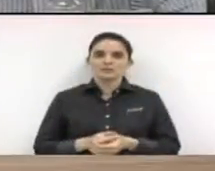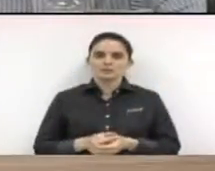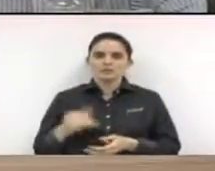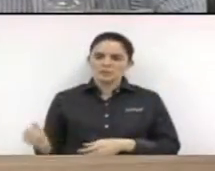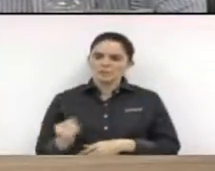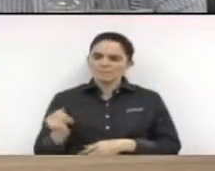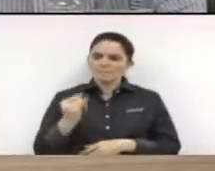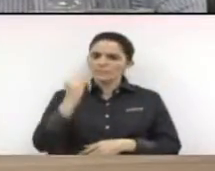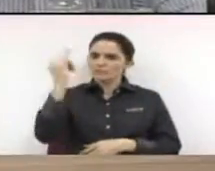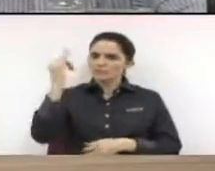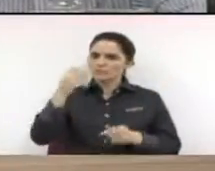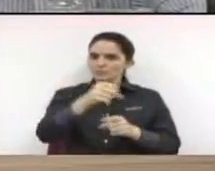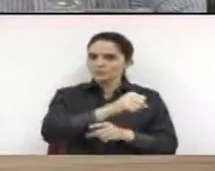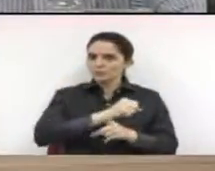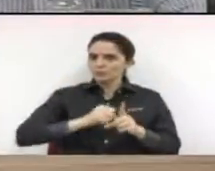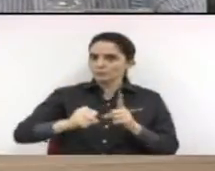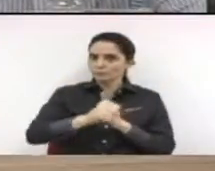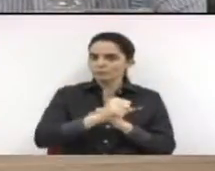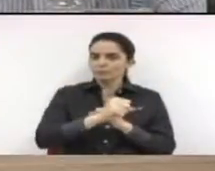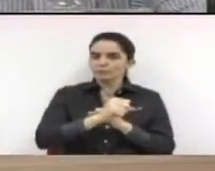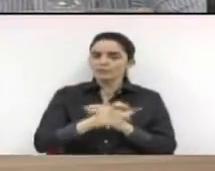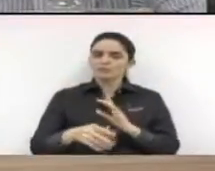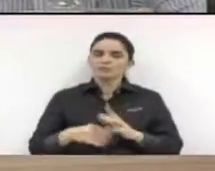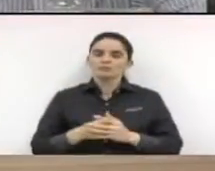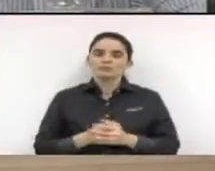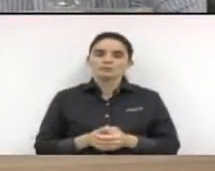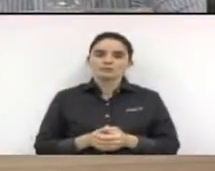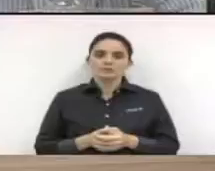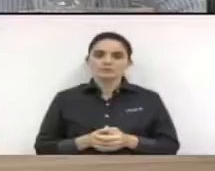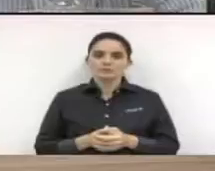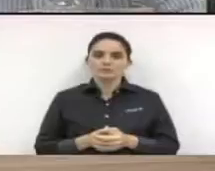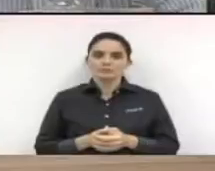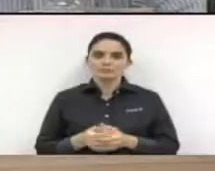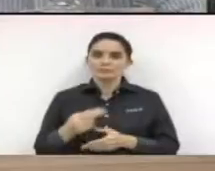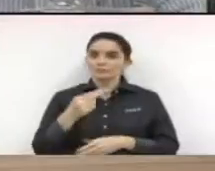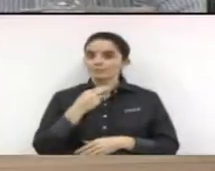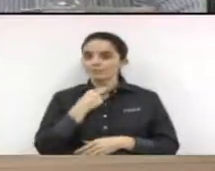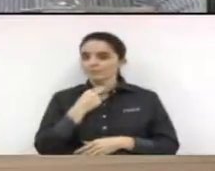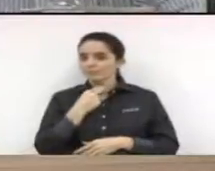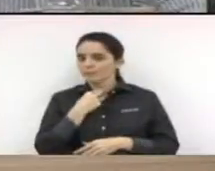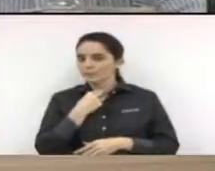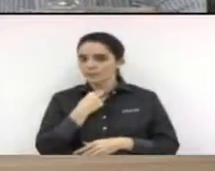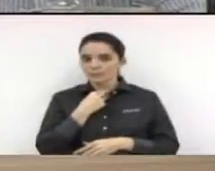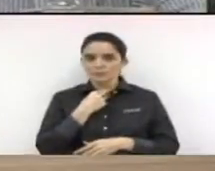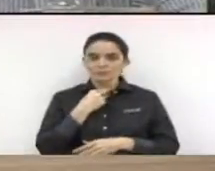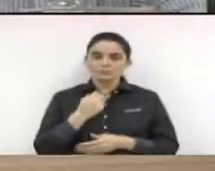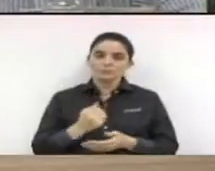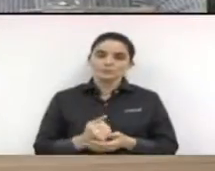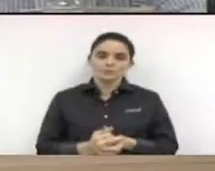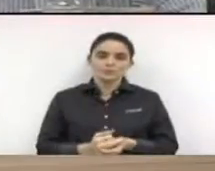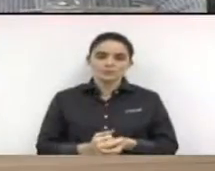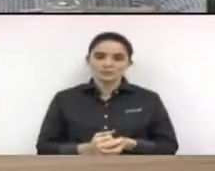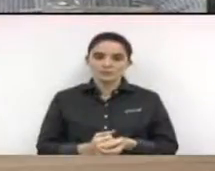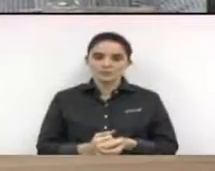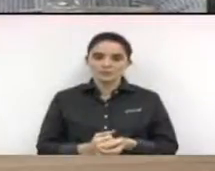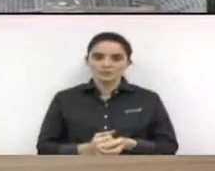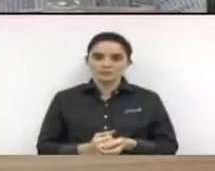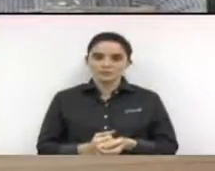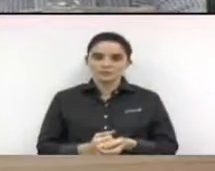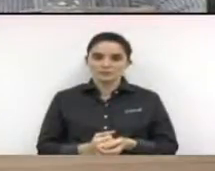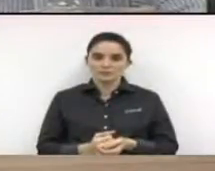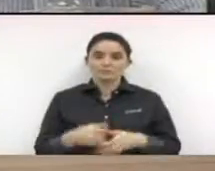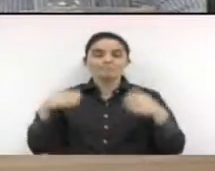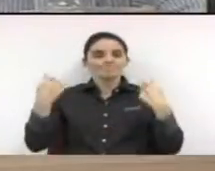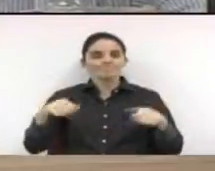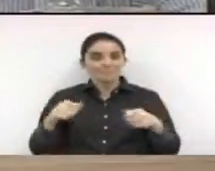interesse público, razão pela qual não pode o déficit bill entelado prescindir de uma aprovação